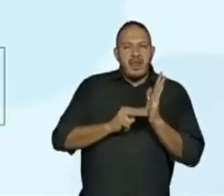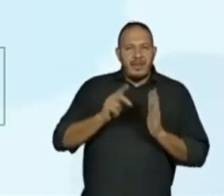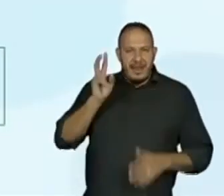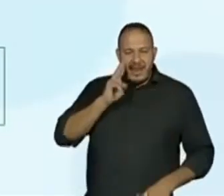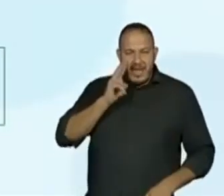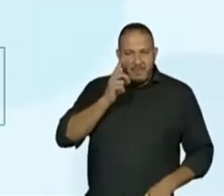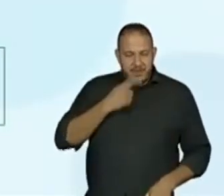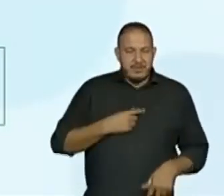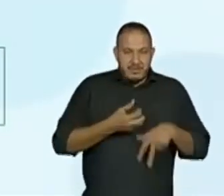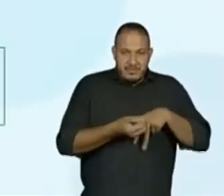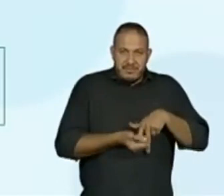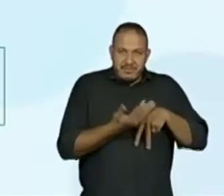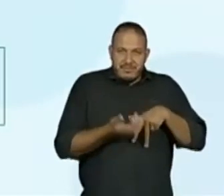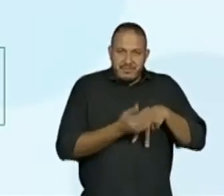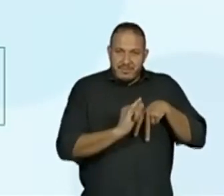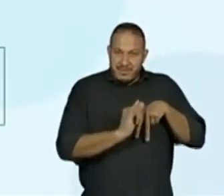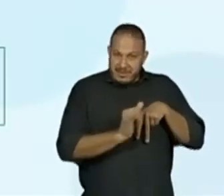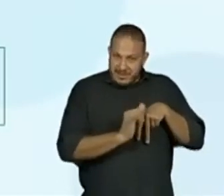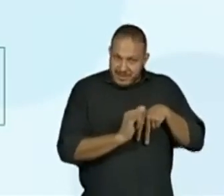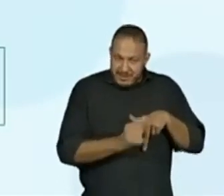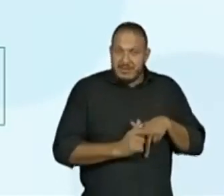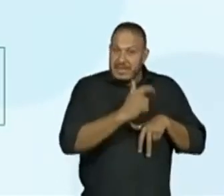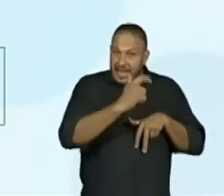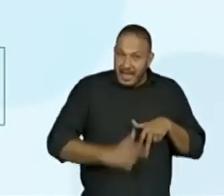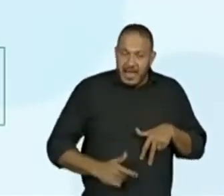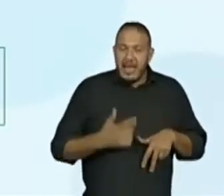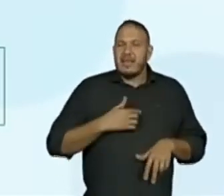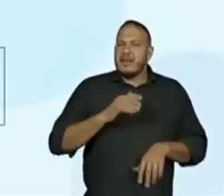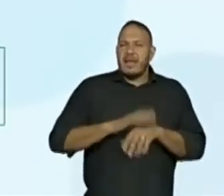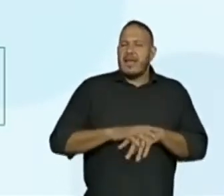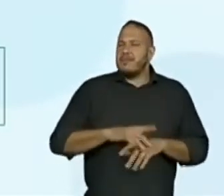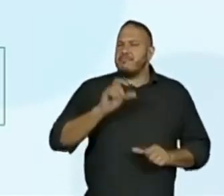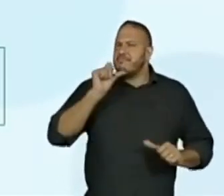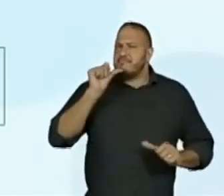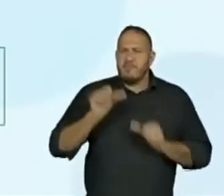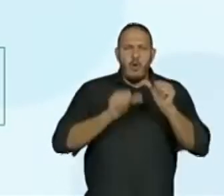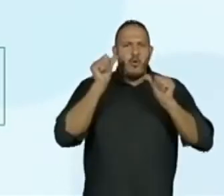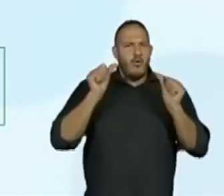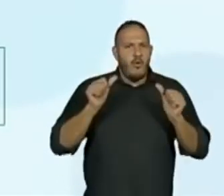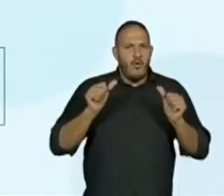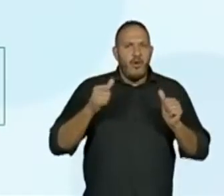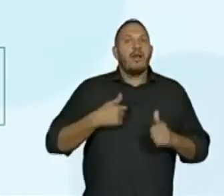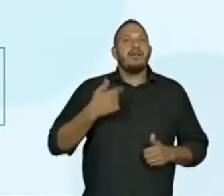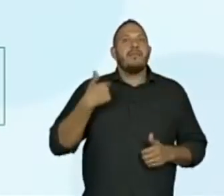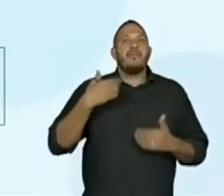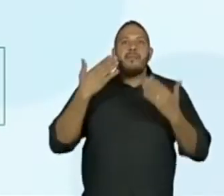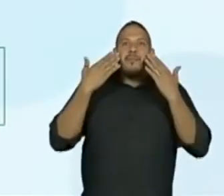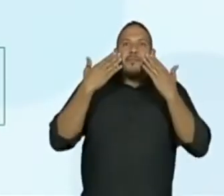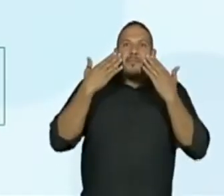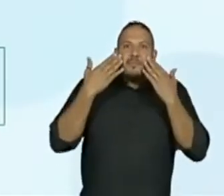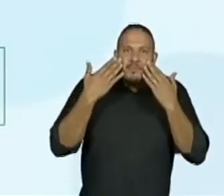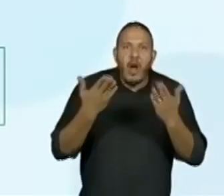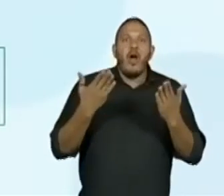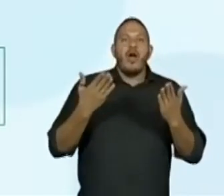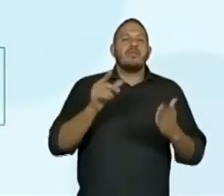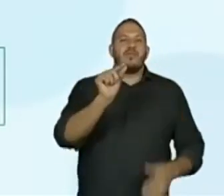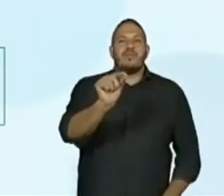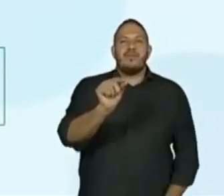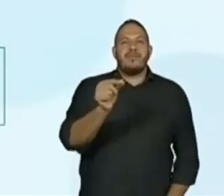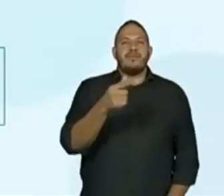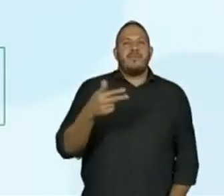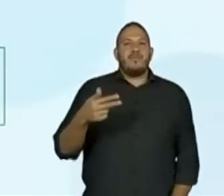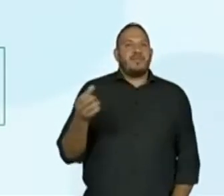daquele sujeito poético, quebra a expectativa, revelando um fato novo.